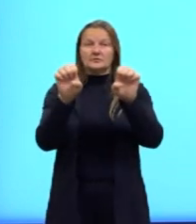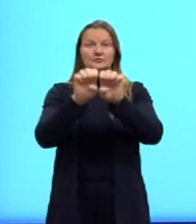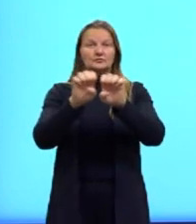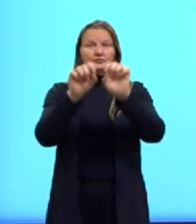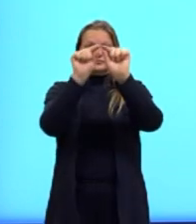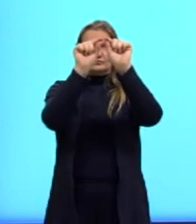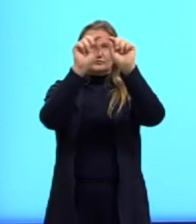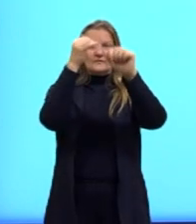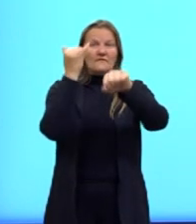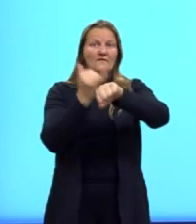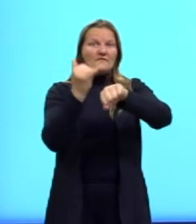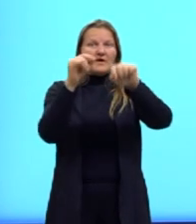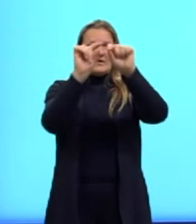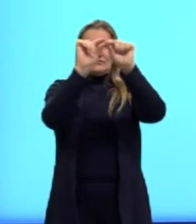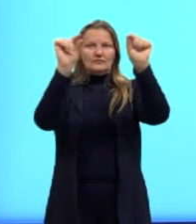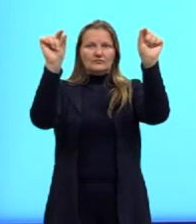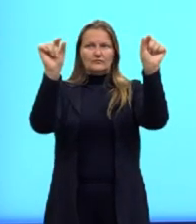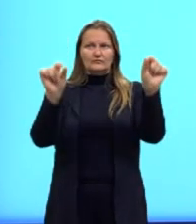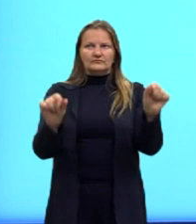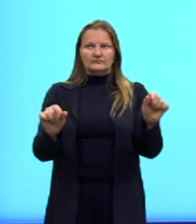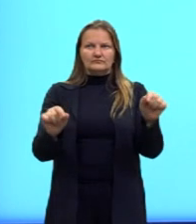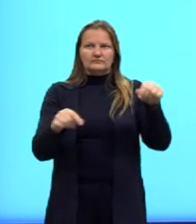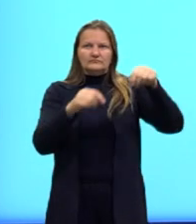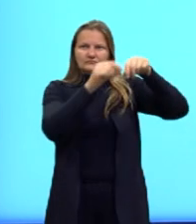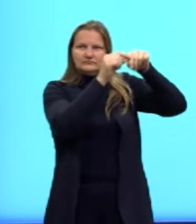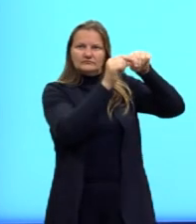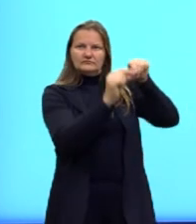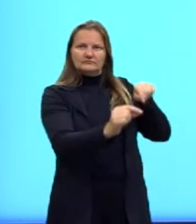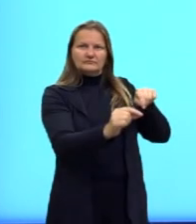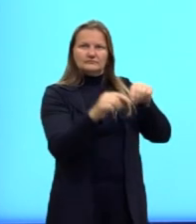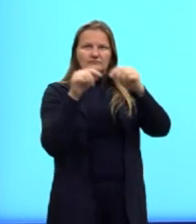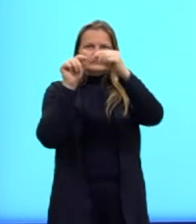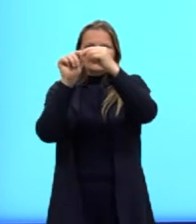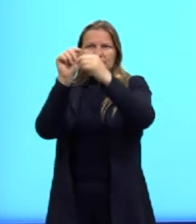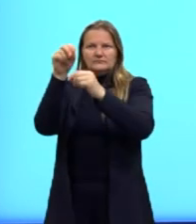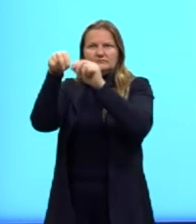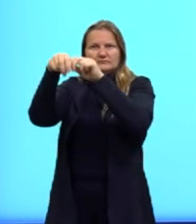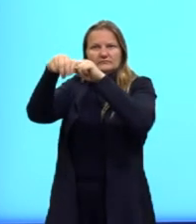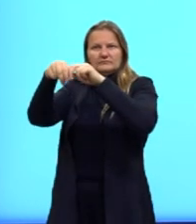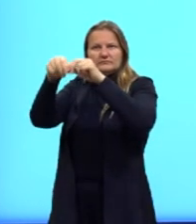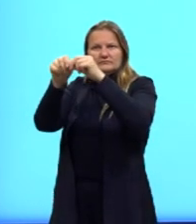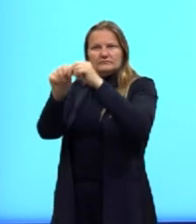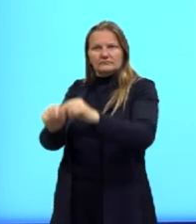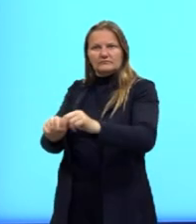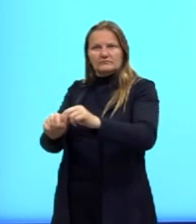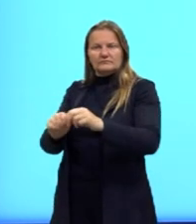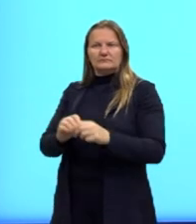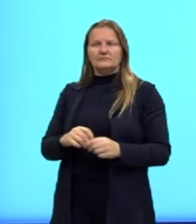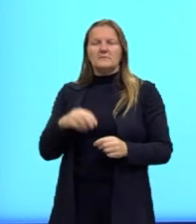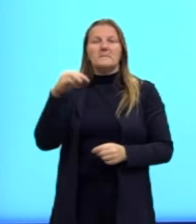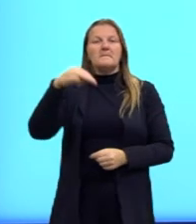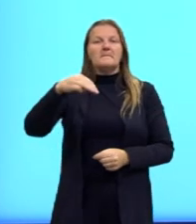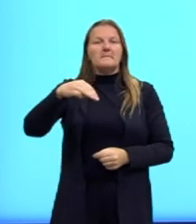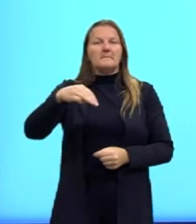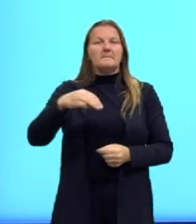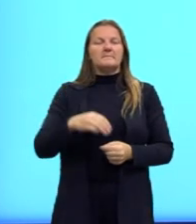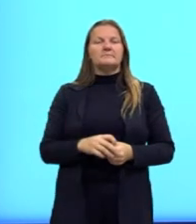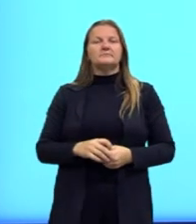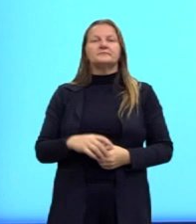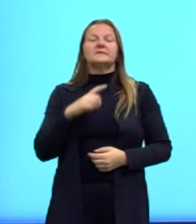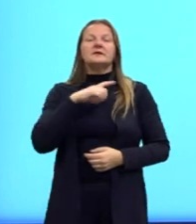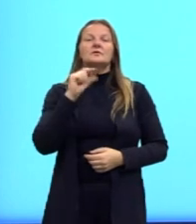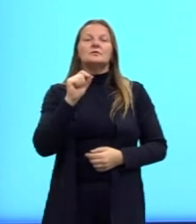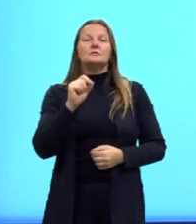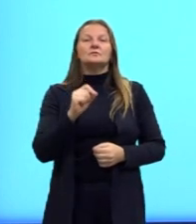feita ali, então, com essas hastes de ferro, que tem ali as medidas, nesse caso aqui, em metros. Nós temos